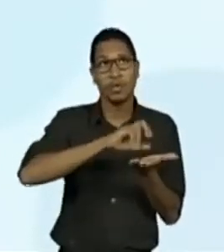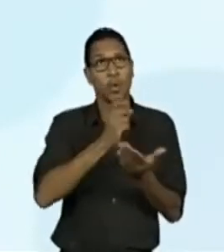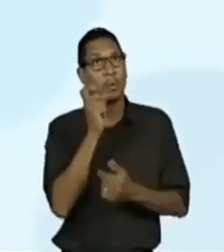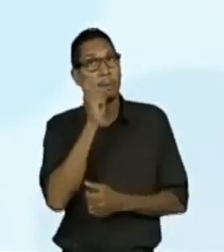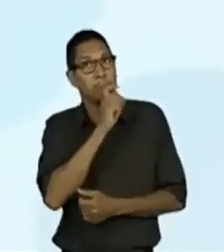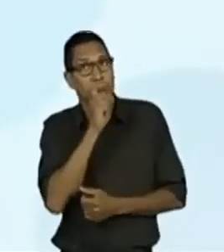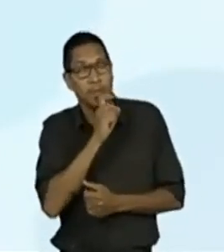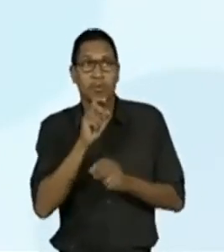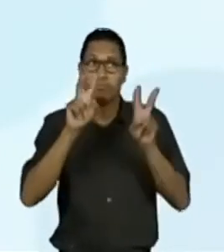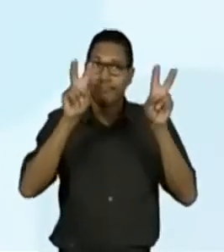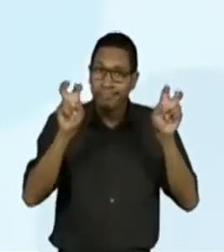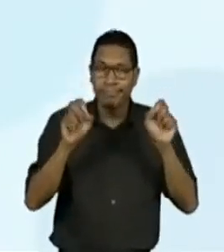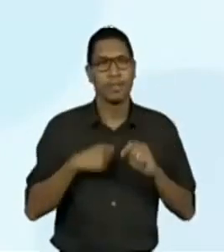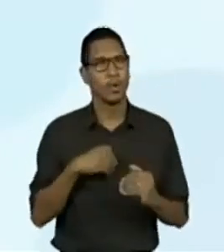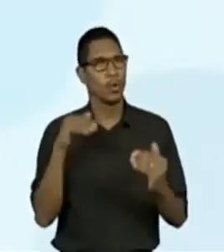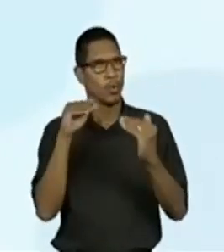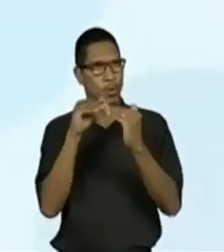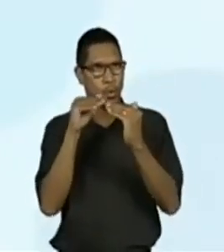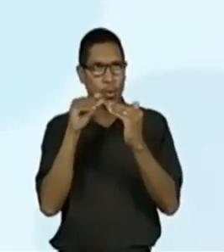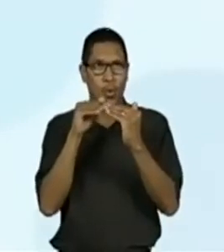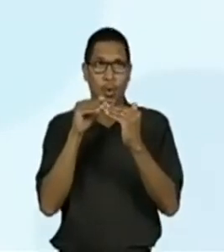concordo com sua opinião.